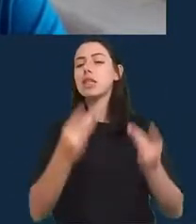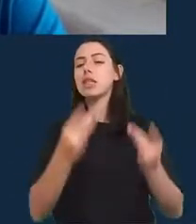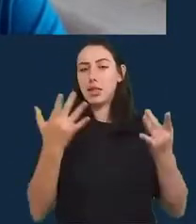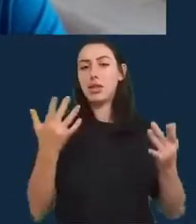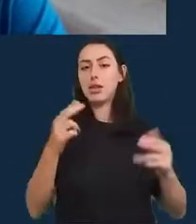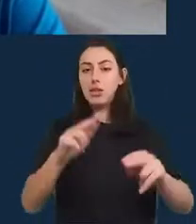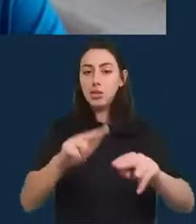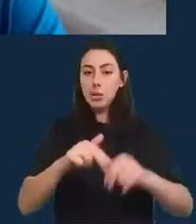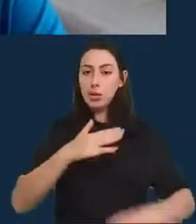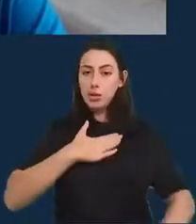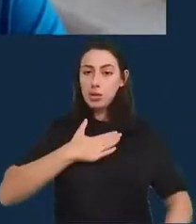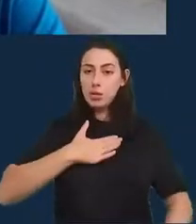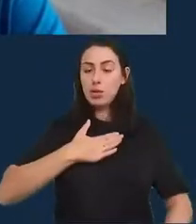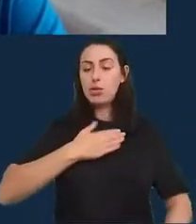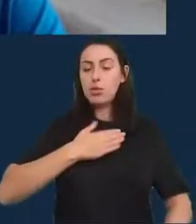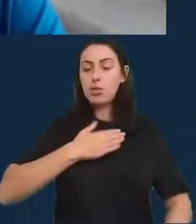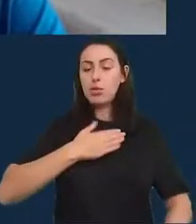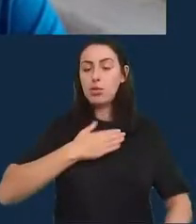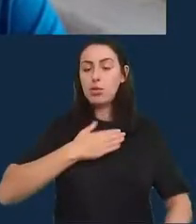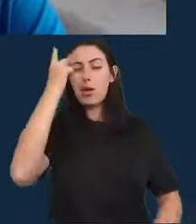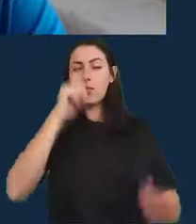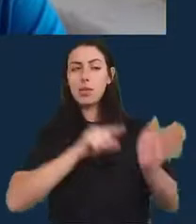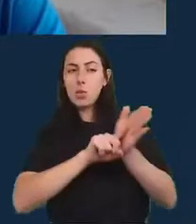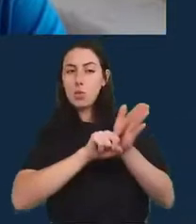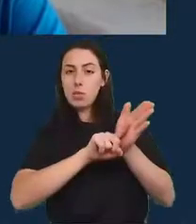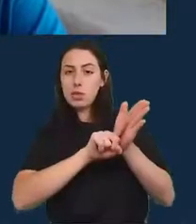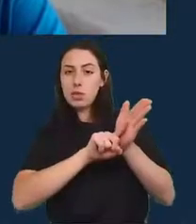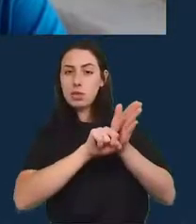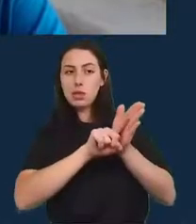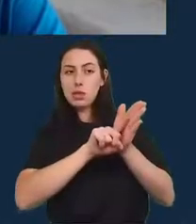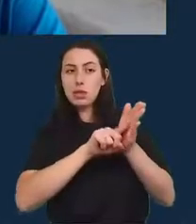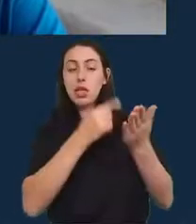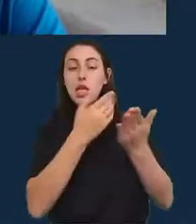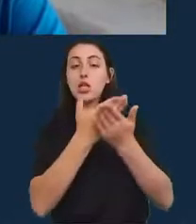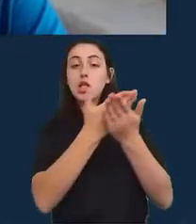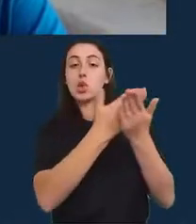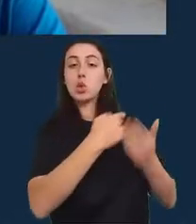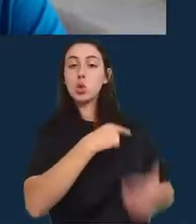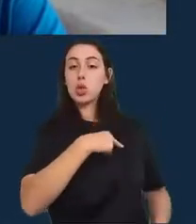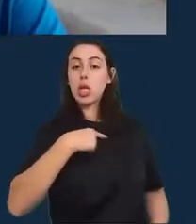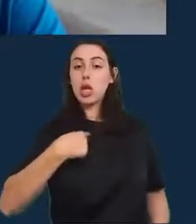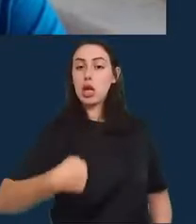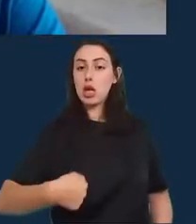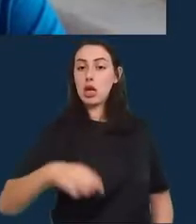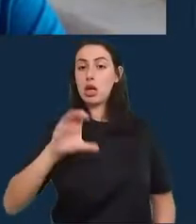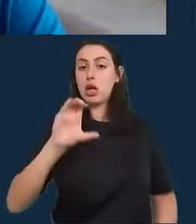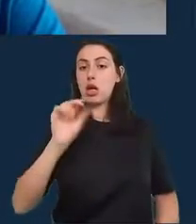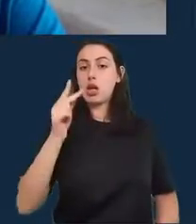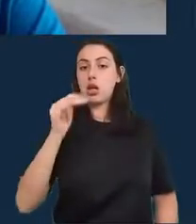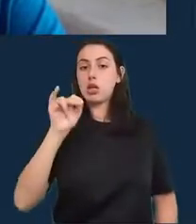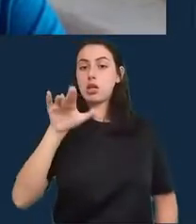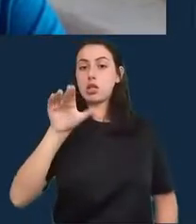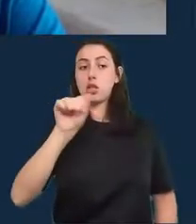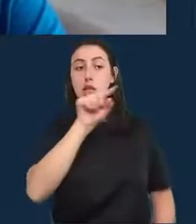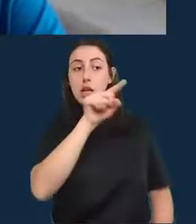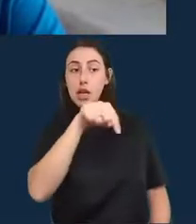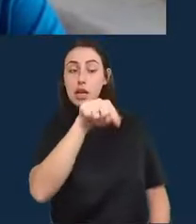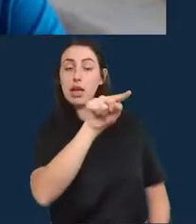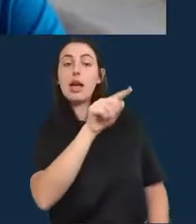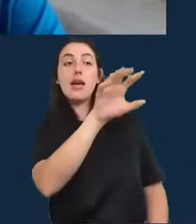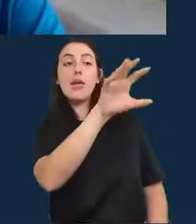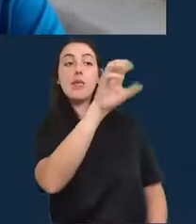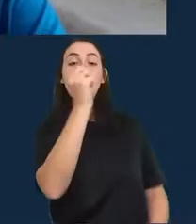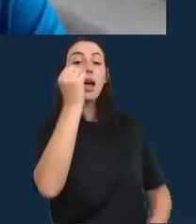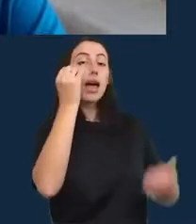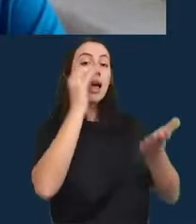eu sei que os pesquisadores que estudam a China muitas vezes pegam dados dos jornais e eles olham o texto